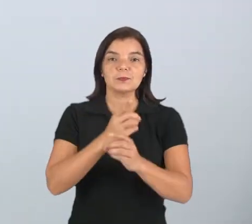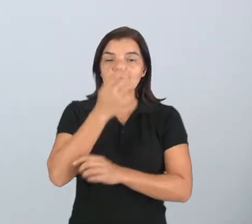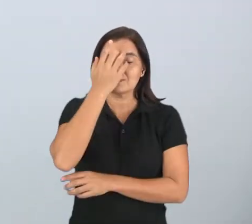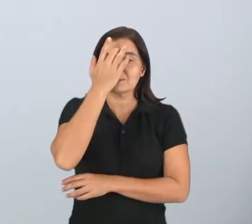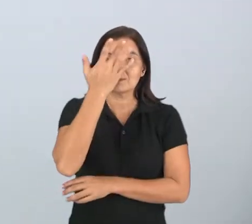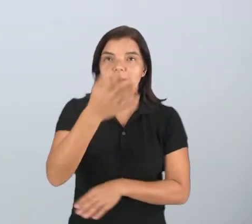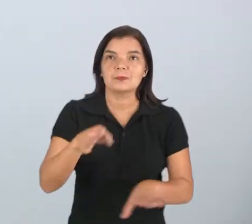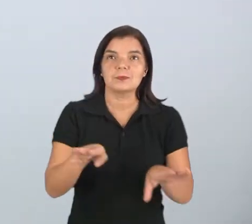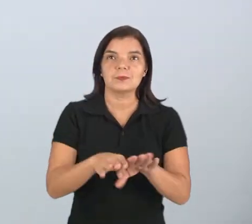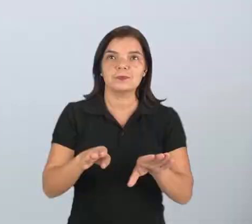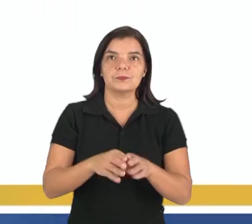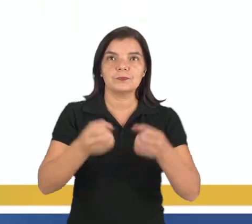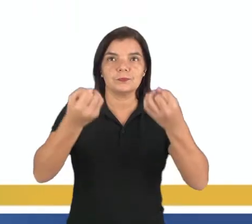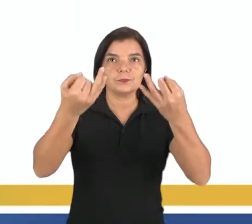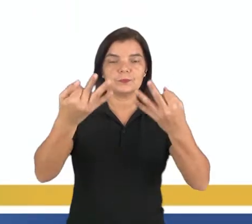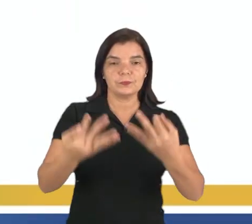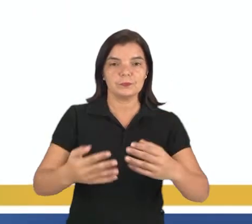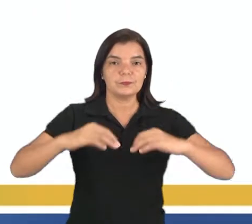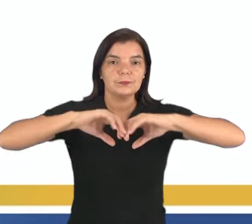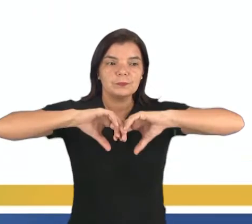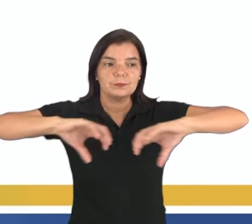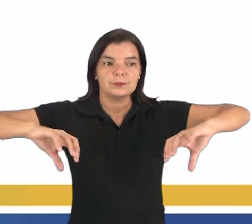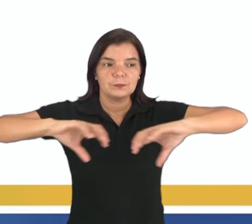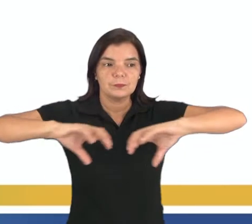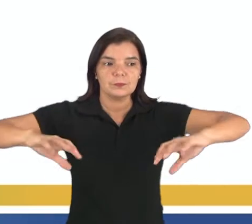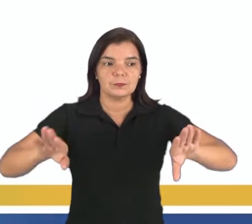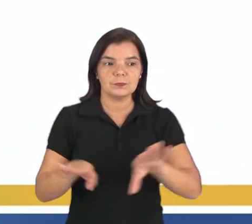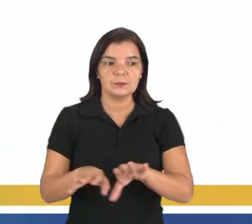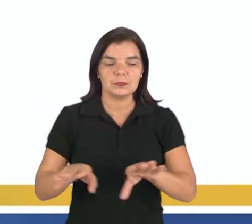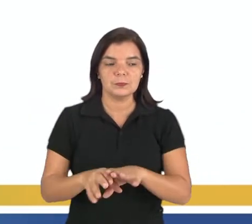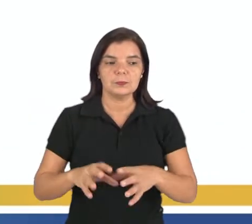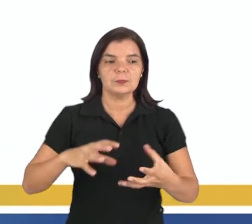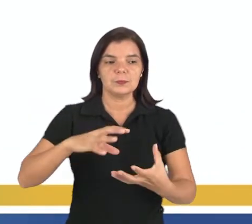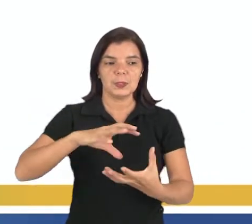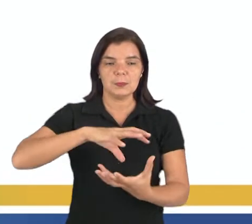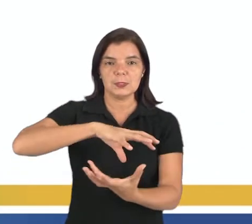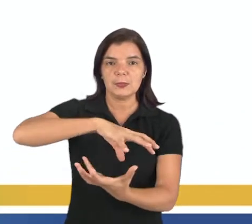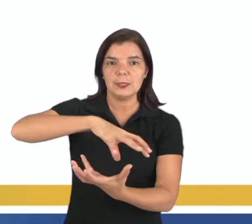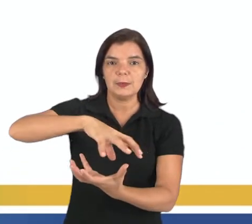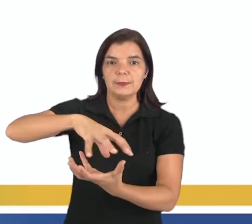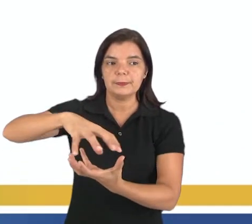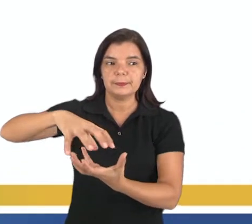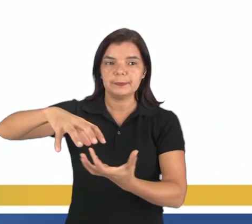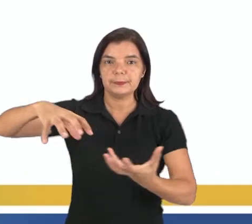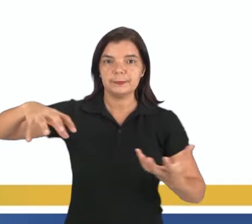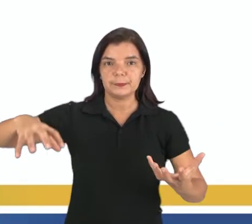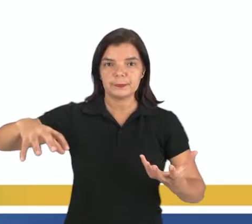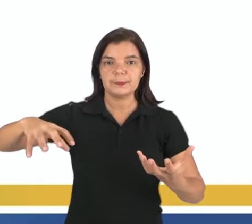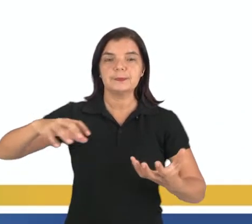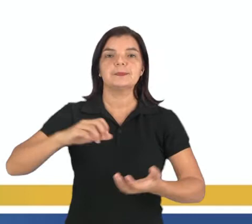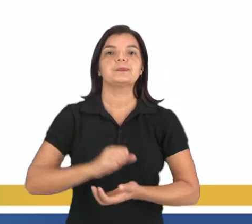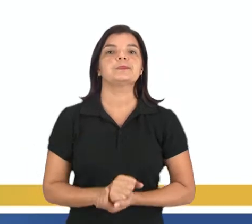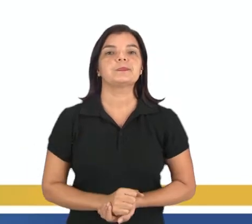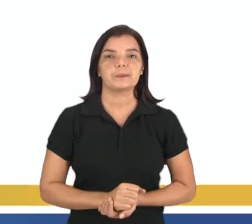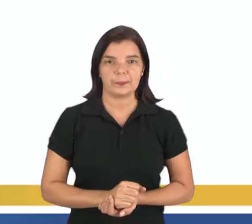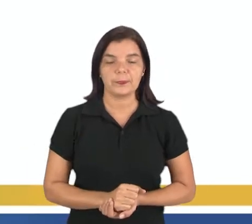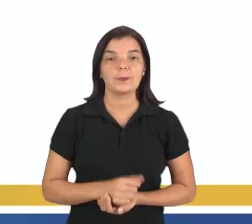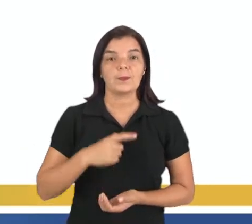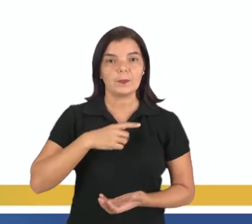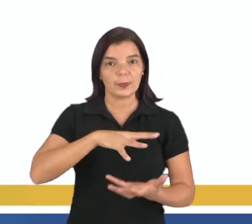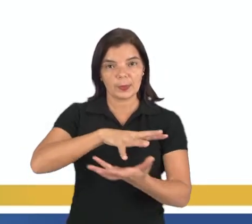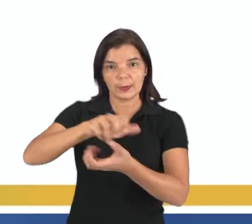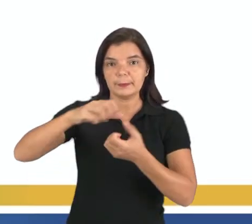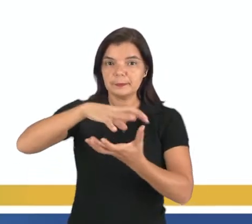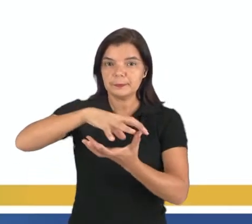facilidade. Vamos falar um pouco sobre a divisão do mundo em hemisférios, né? A divisão do mundo